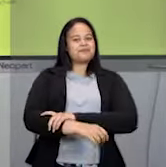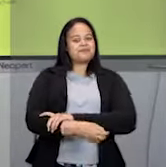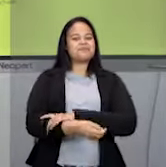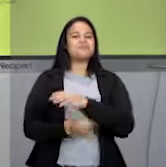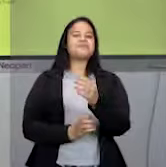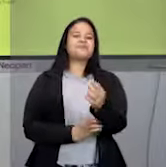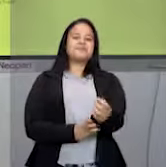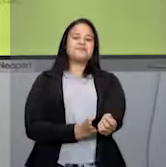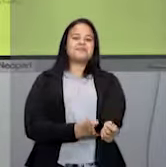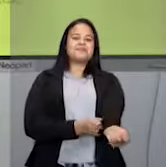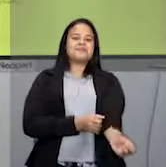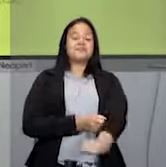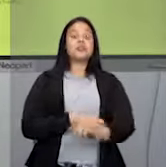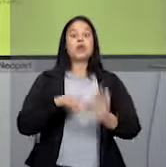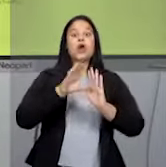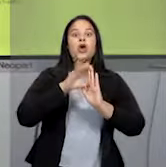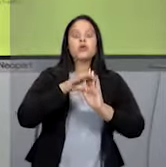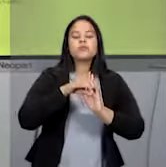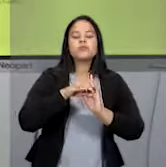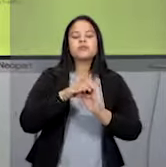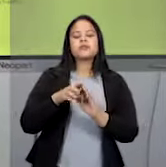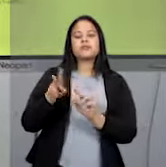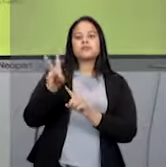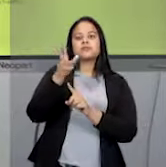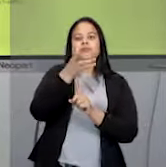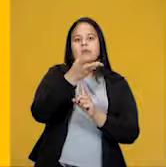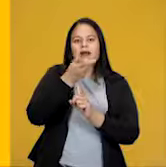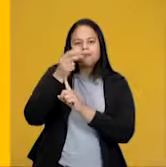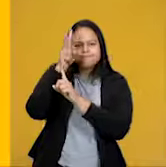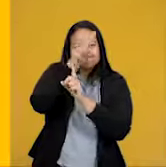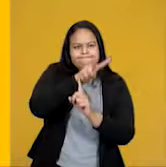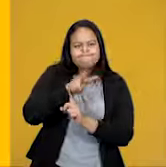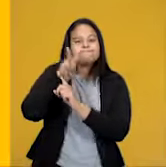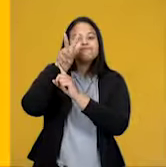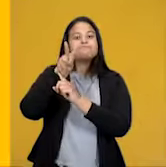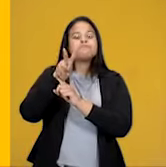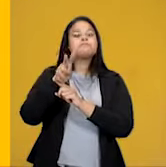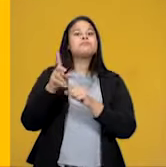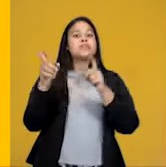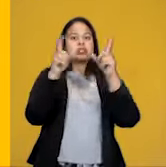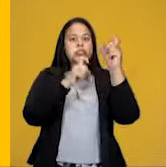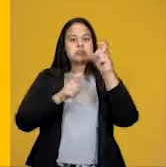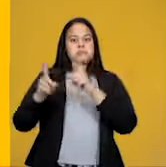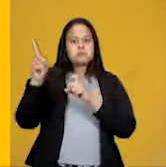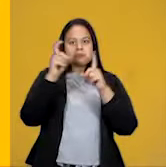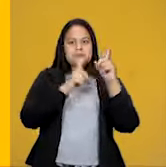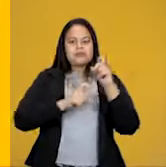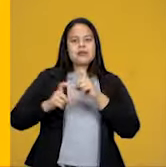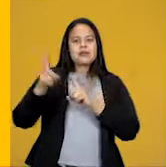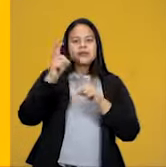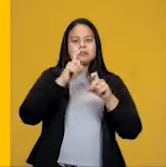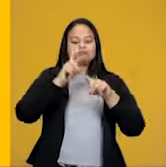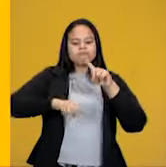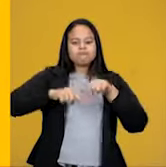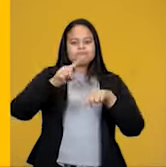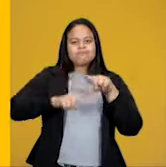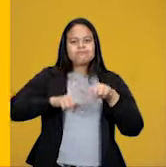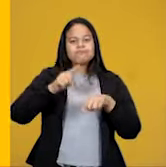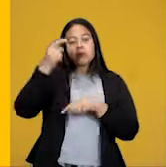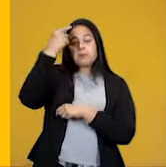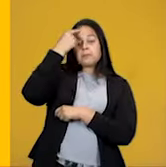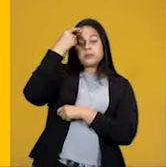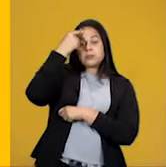com esse conceito de artes visuais. Expressam, por meio de materiais, o